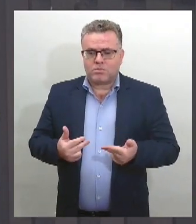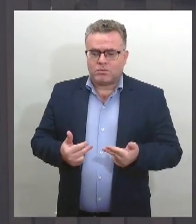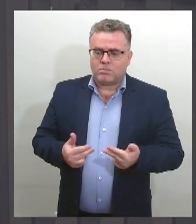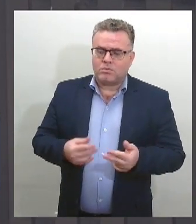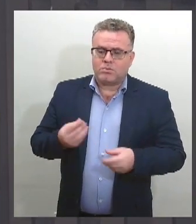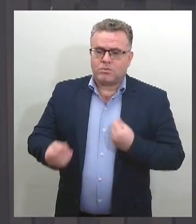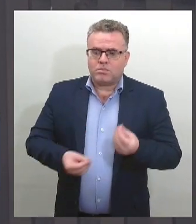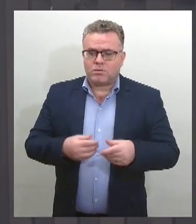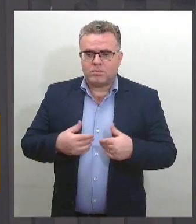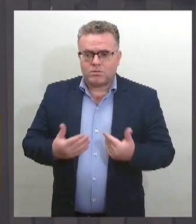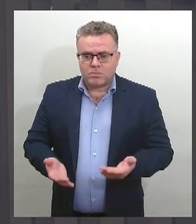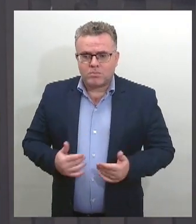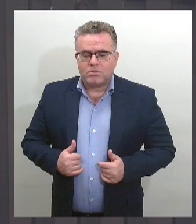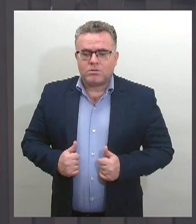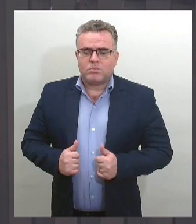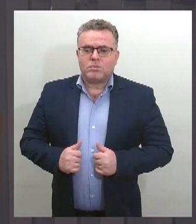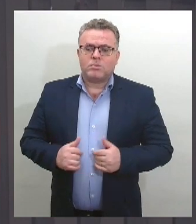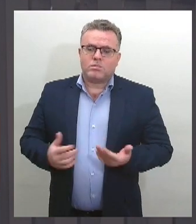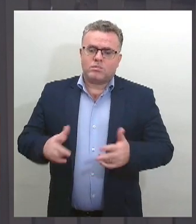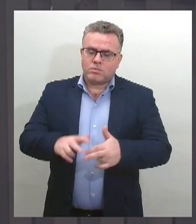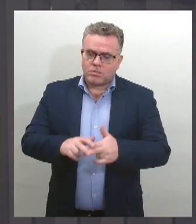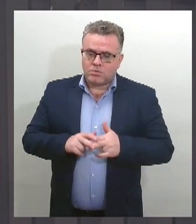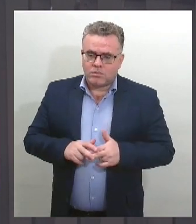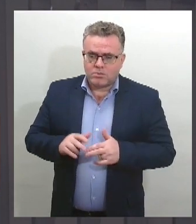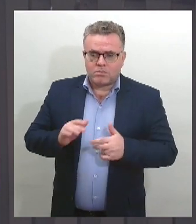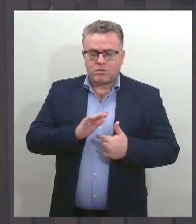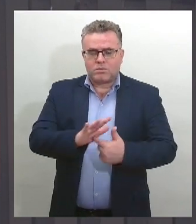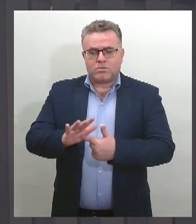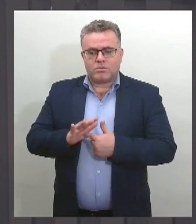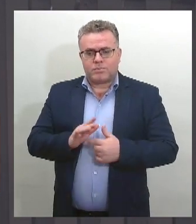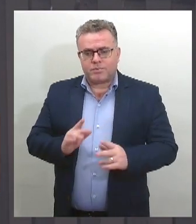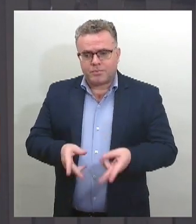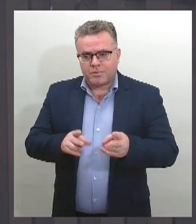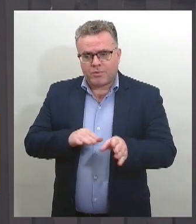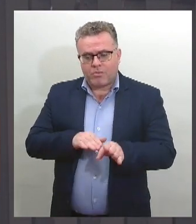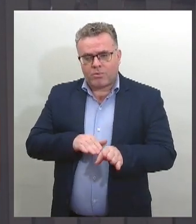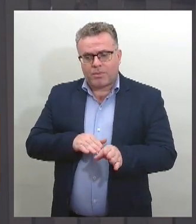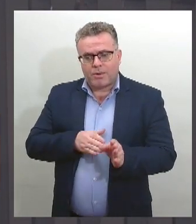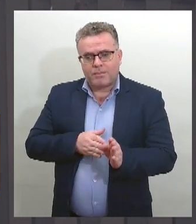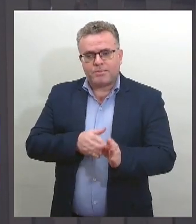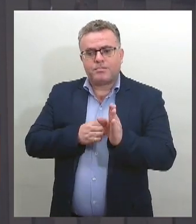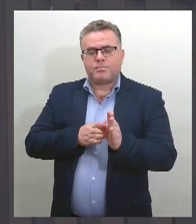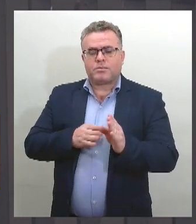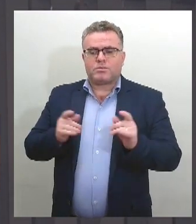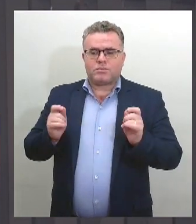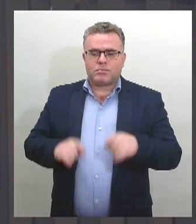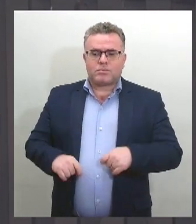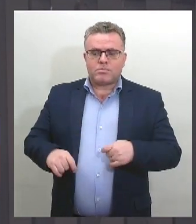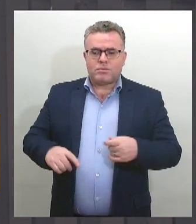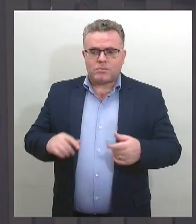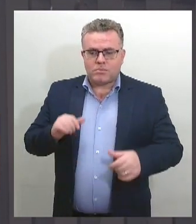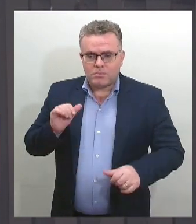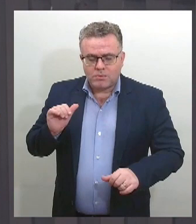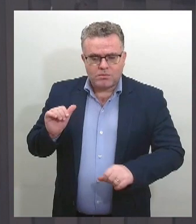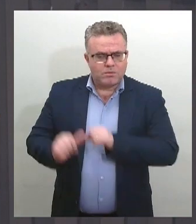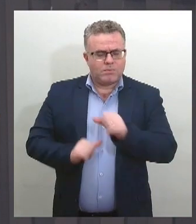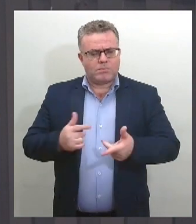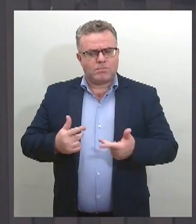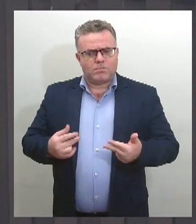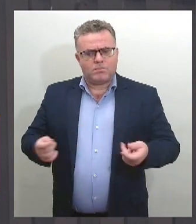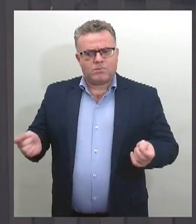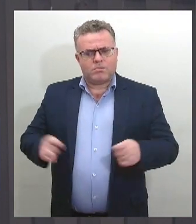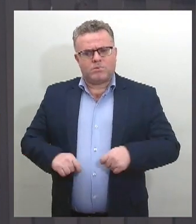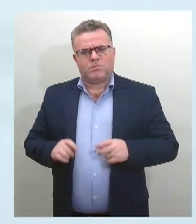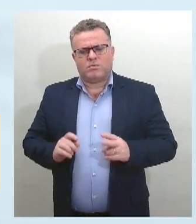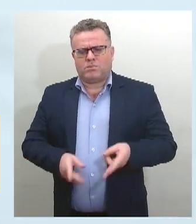desigualdades. E aí ela surge nesse sentido, para poder fazer essa correção histórica. Eu costumo dizer que é uma correção